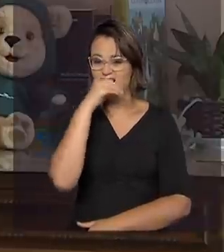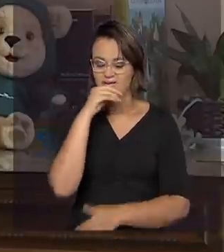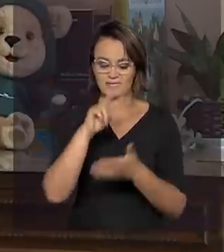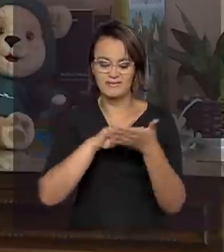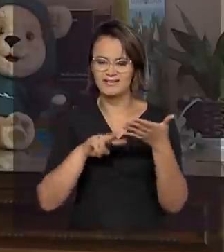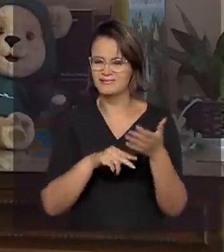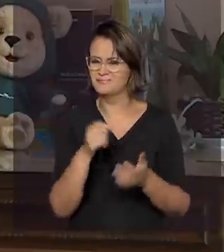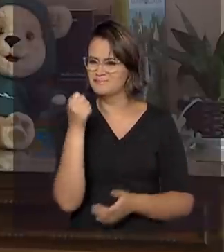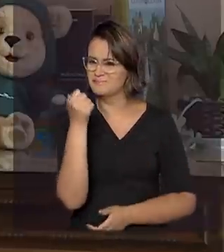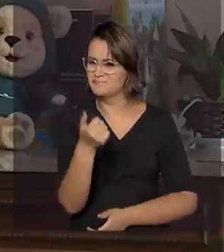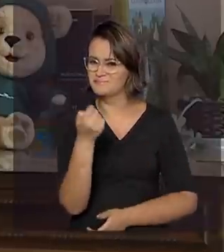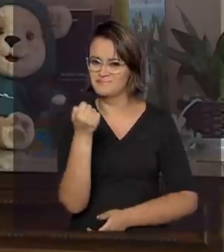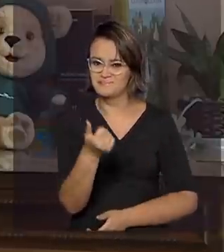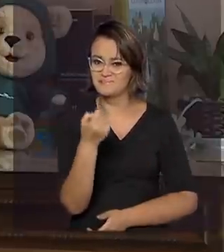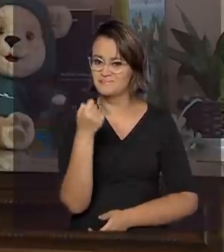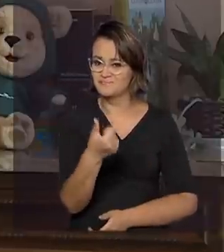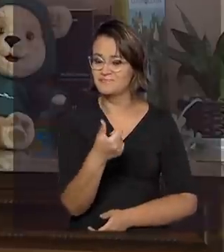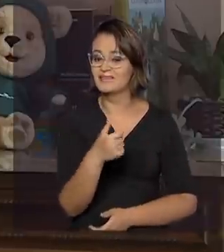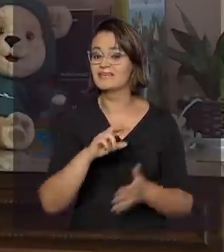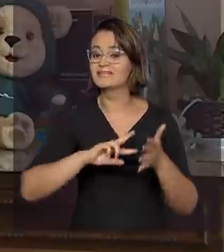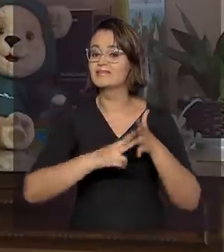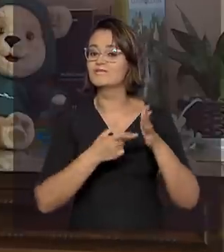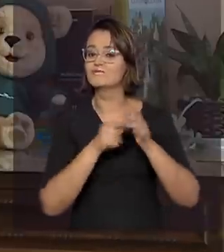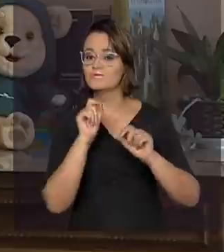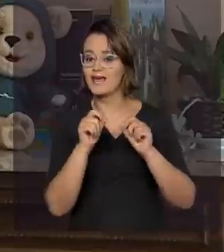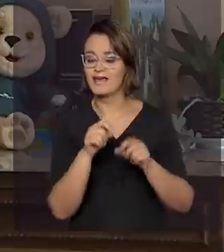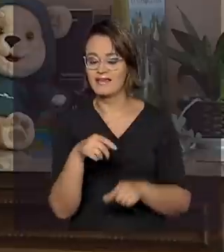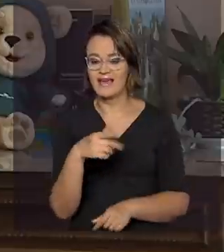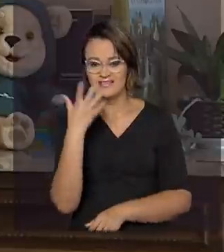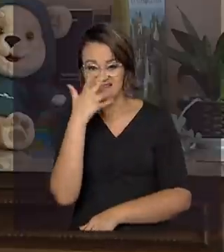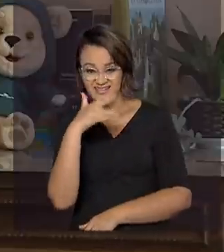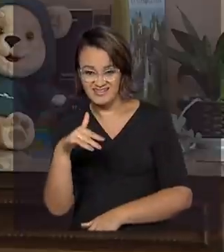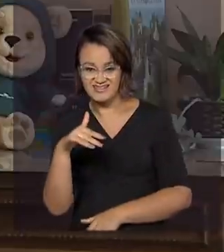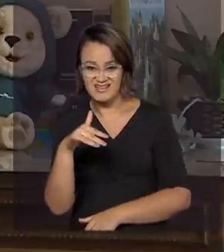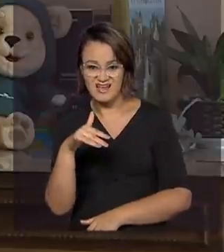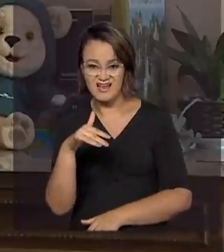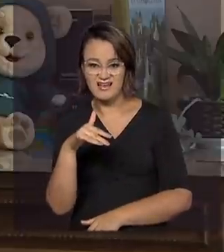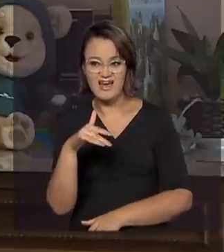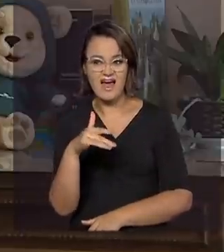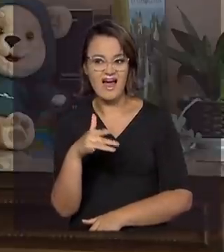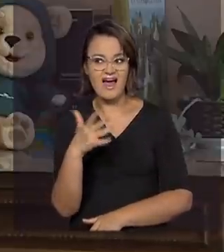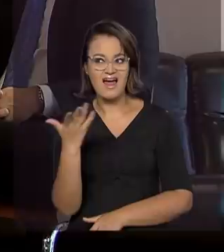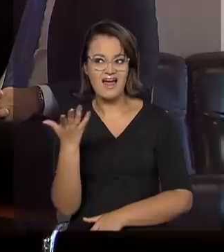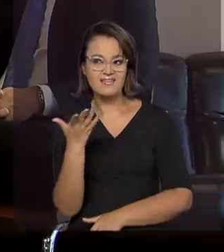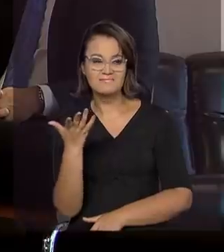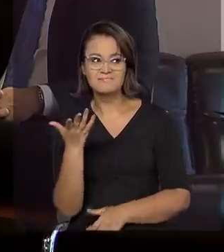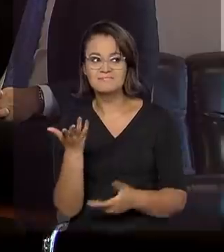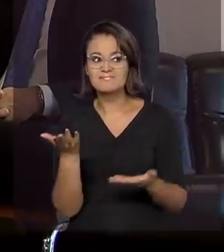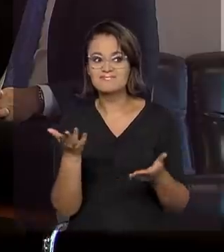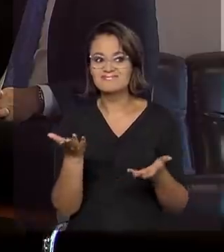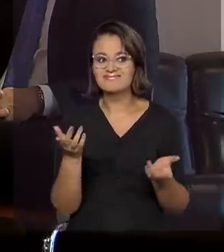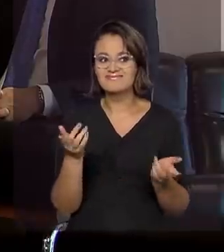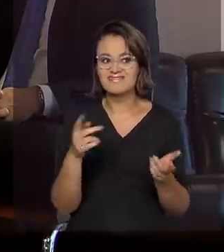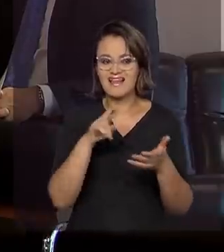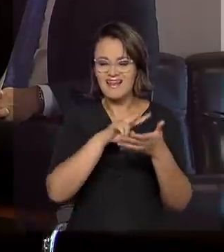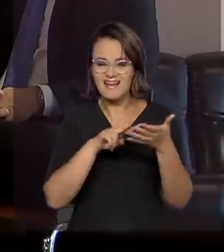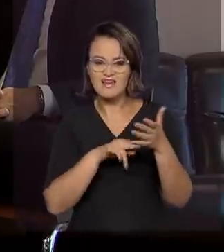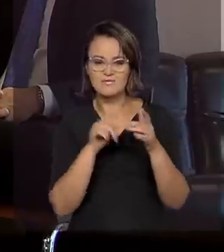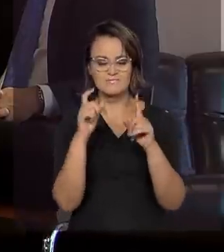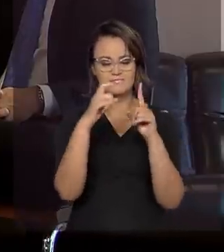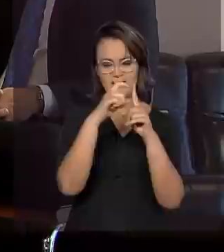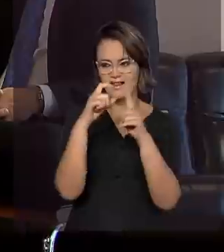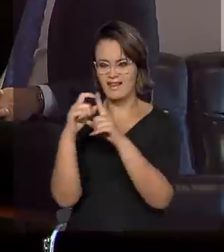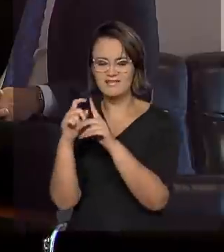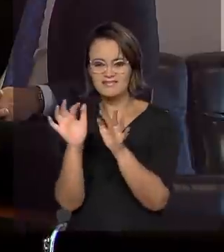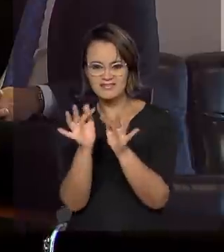leitura. Isso significa que essas crianças provavelmente sejam capazes de ler palavras